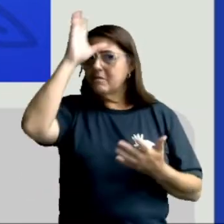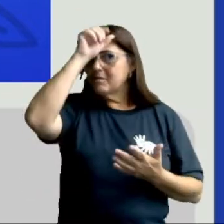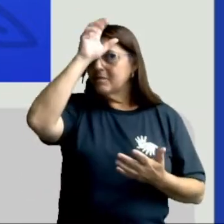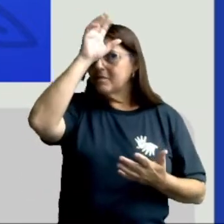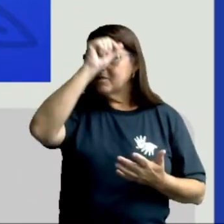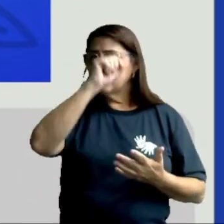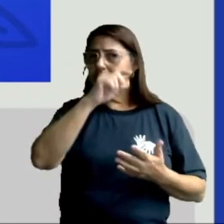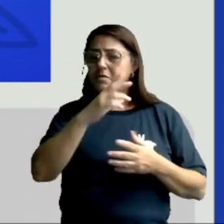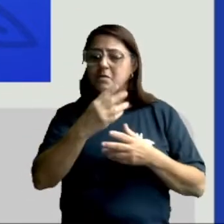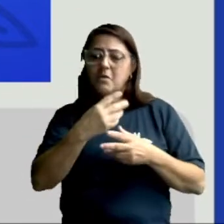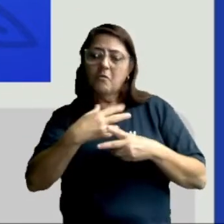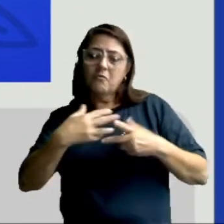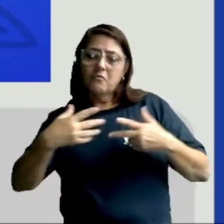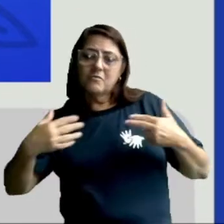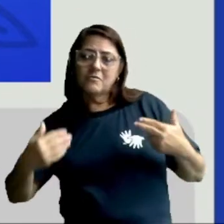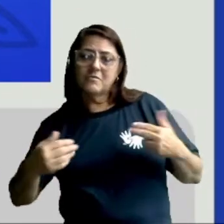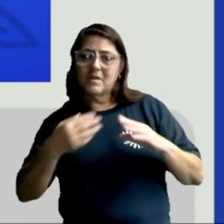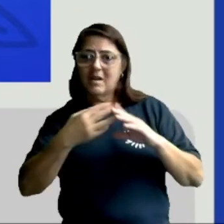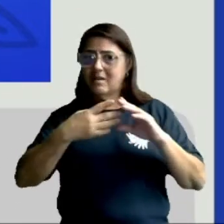e suas funções.